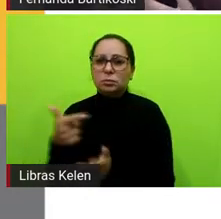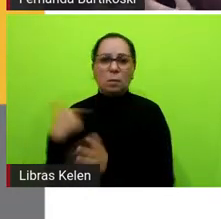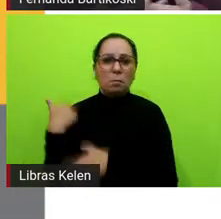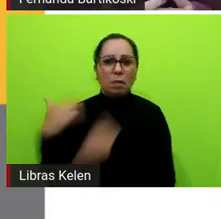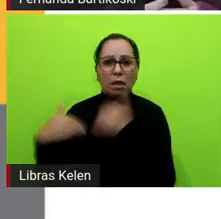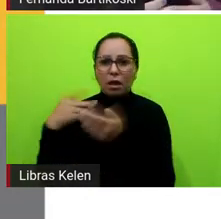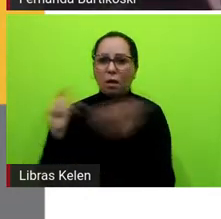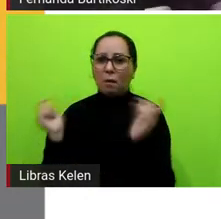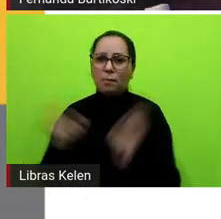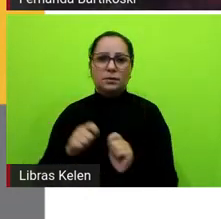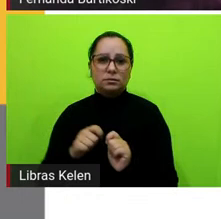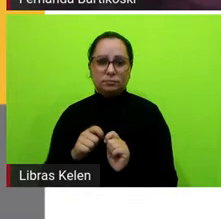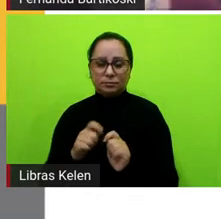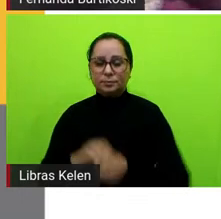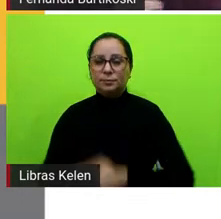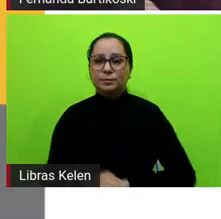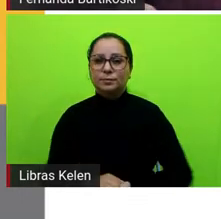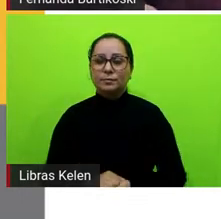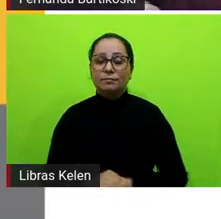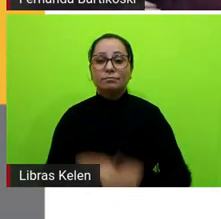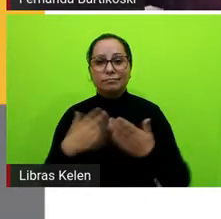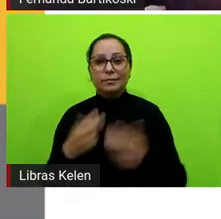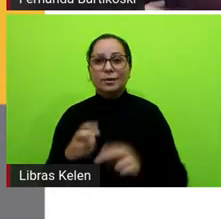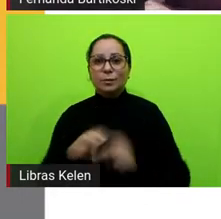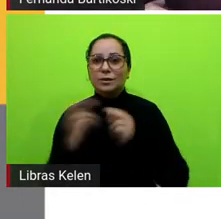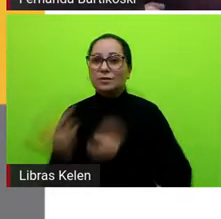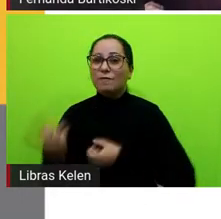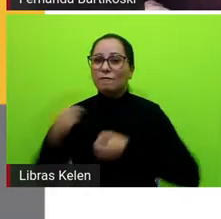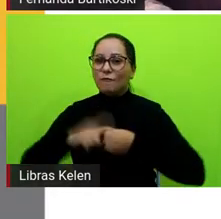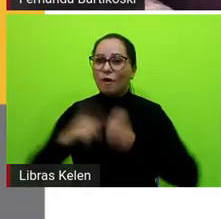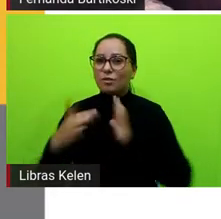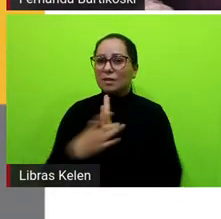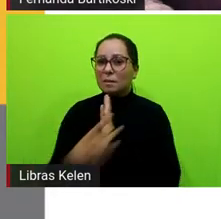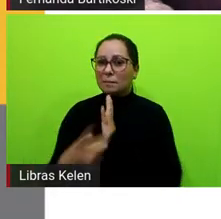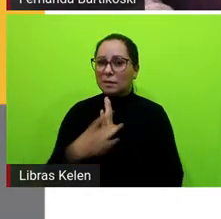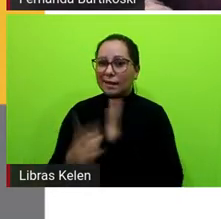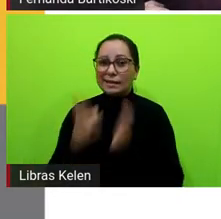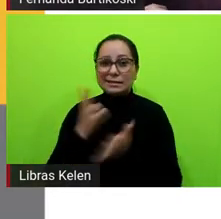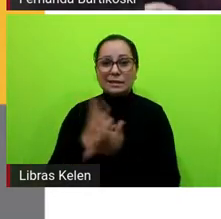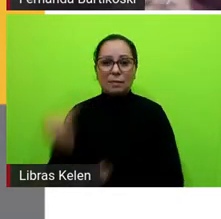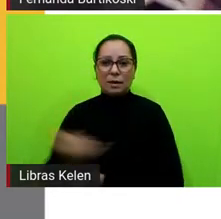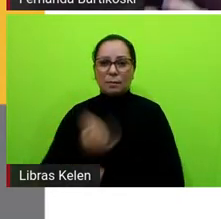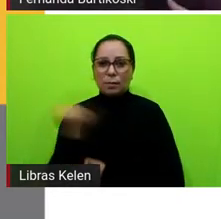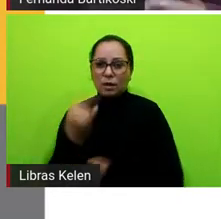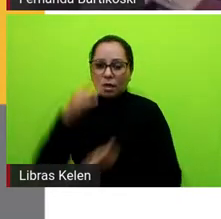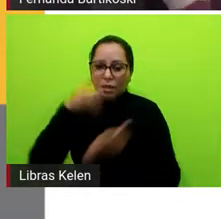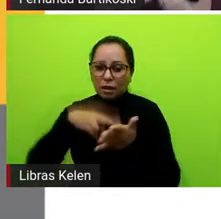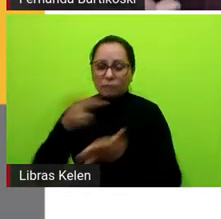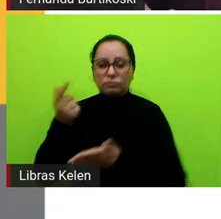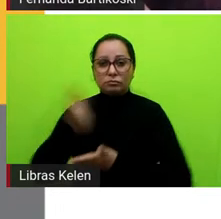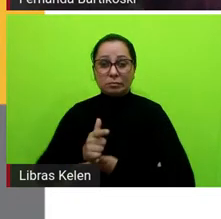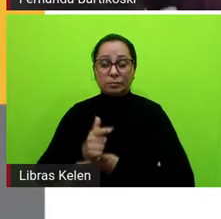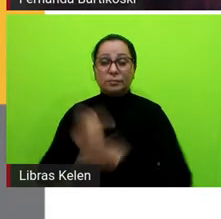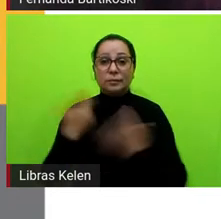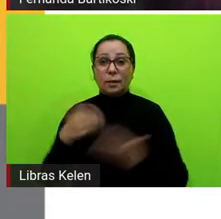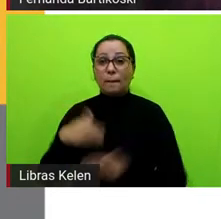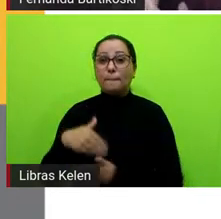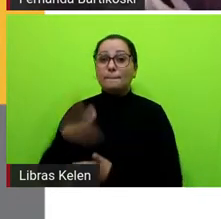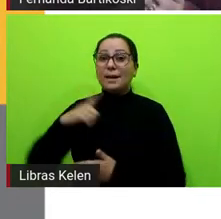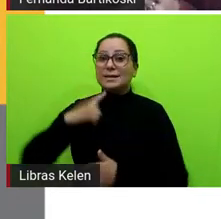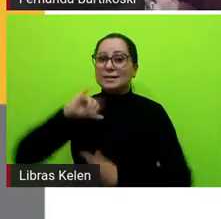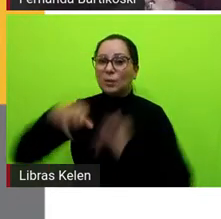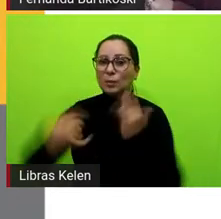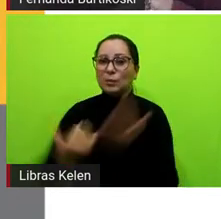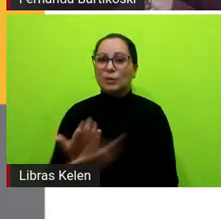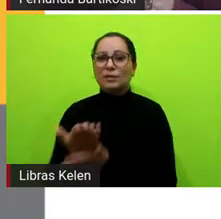competente então esse retorno a essas habilidades é sempre importante então aqui a gente tem mais uma oportunidade